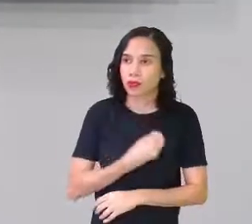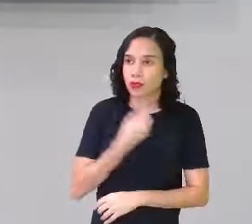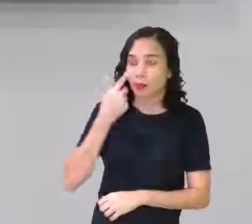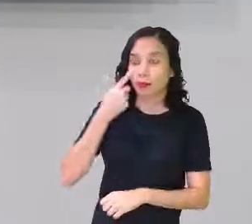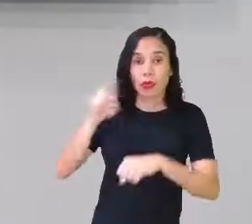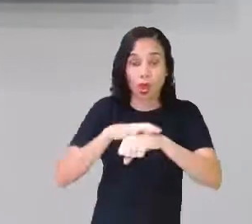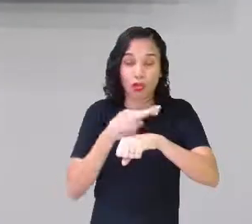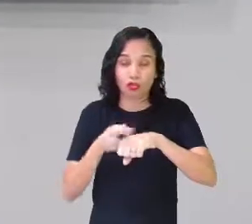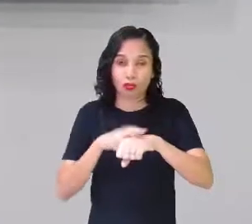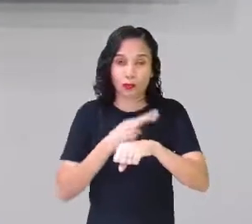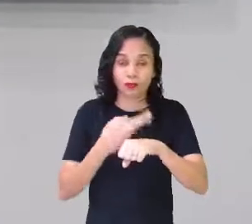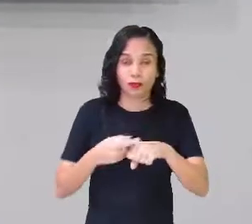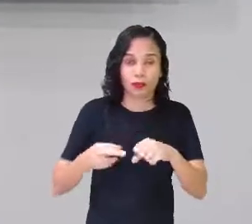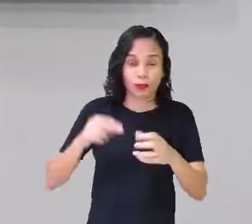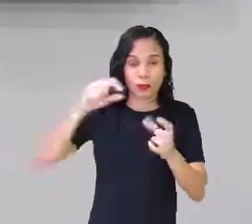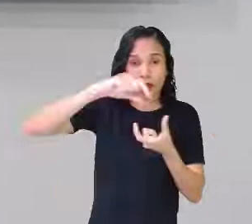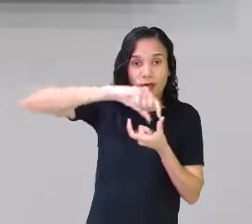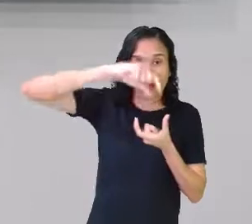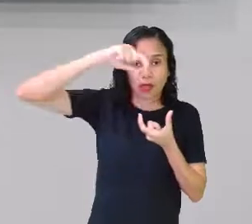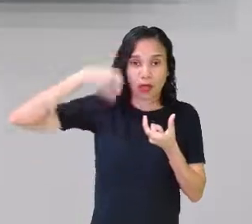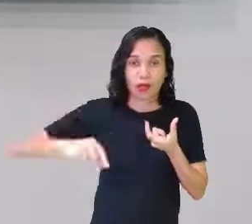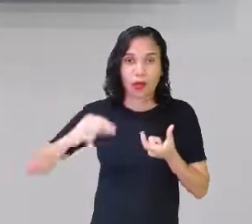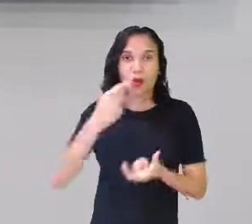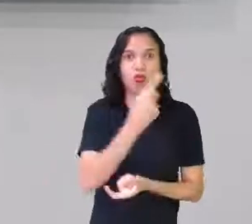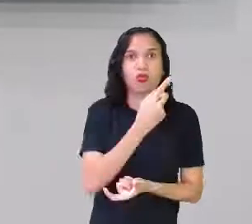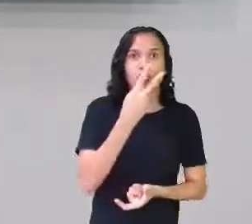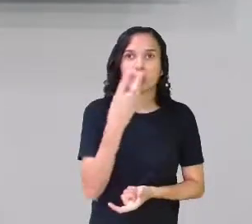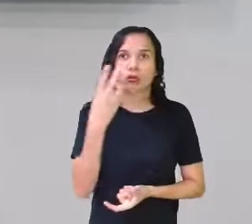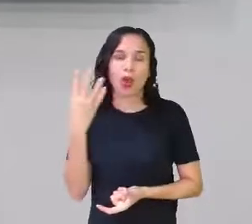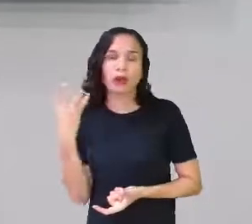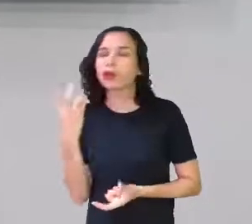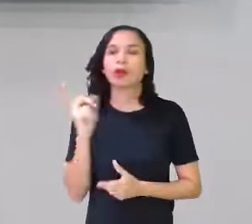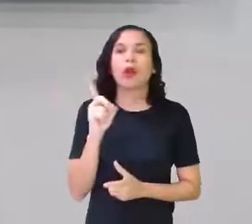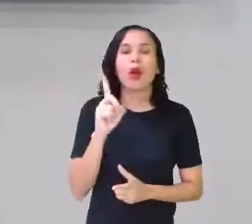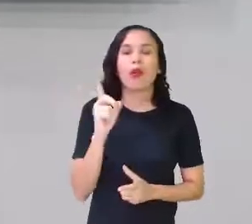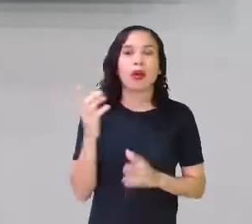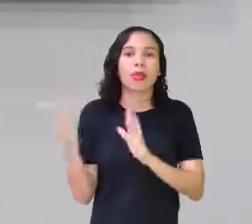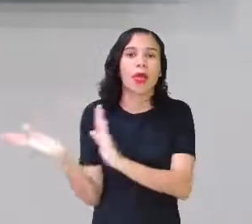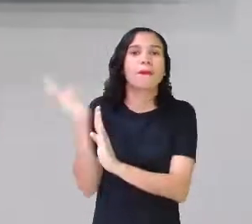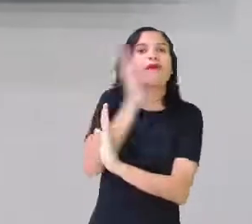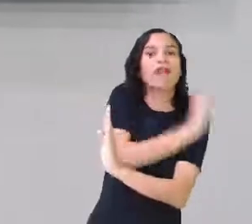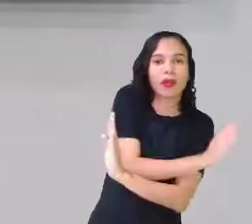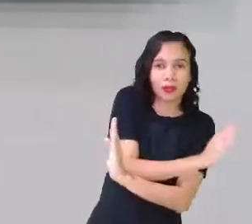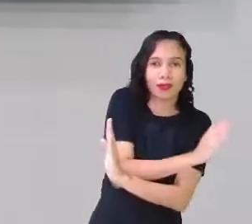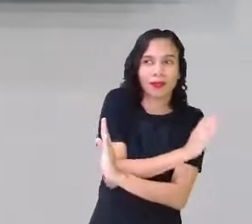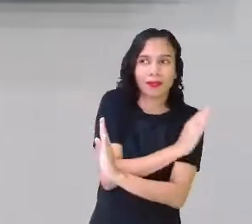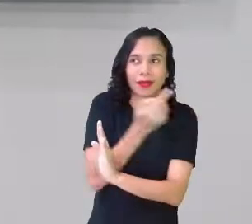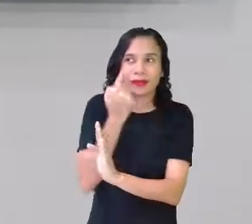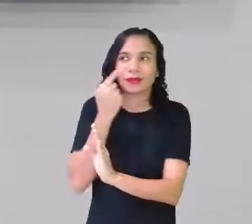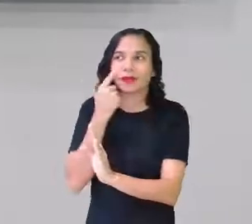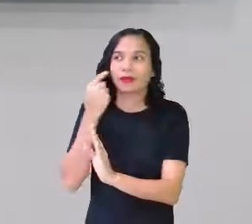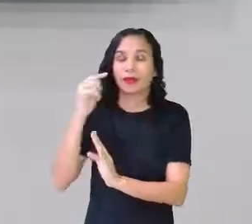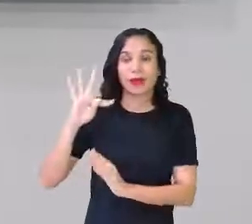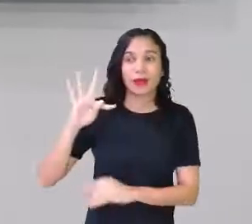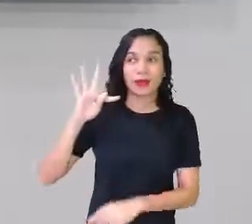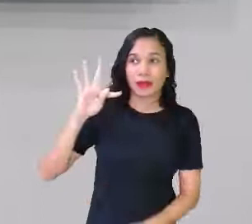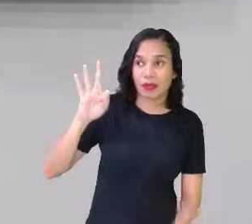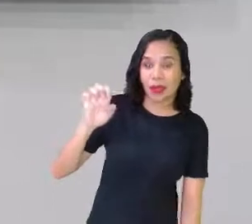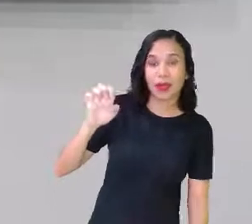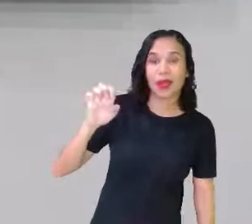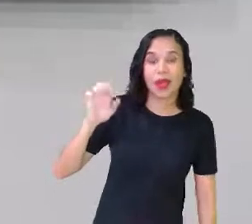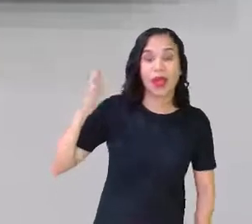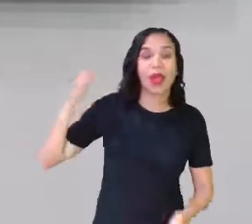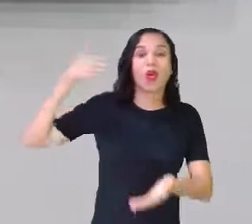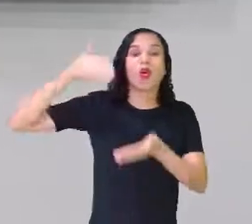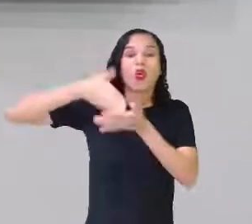chocolate, aqui é a primeira. Só que a gente vai contar assim, a primeira, a segunda, a terceira, a quarta, a gente conta de trás para frente. Então, aqui a